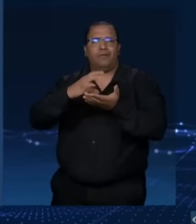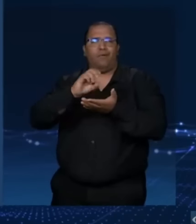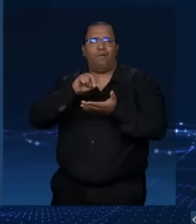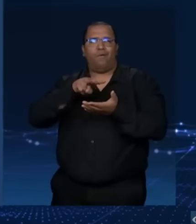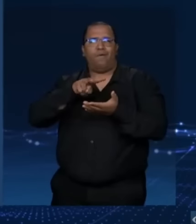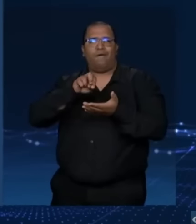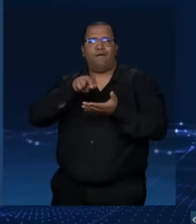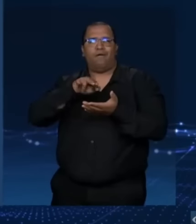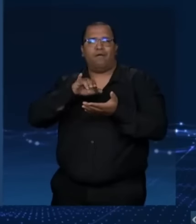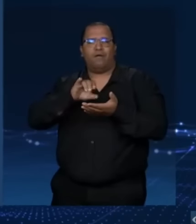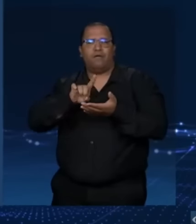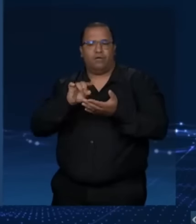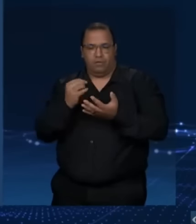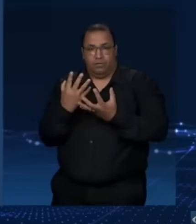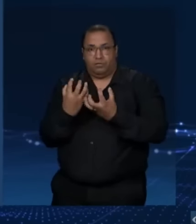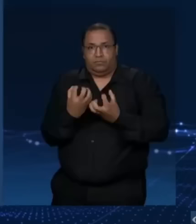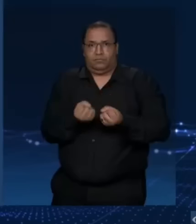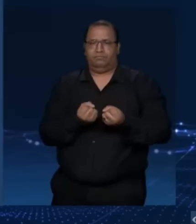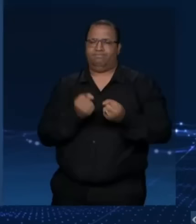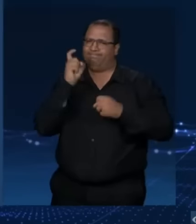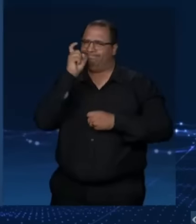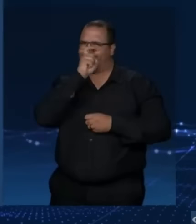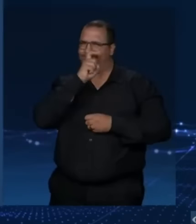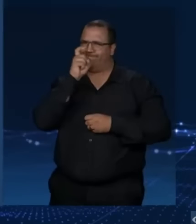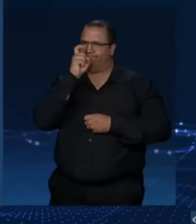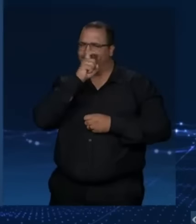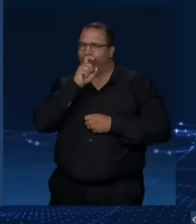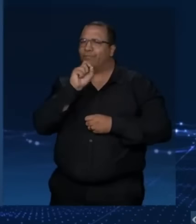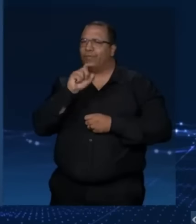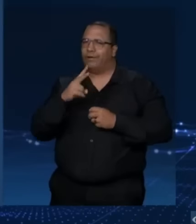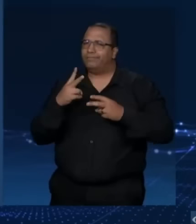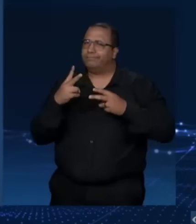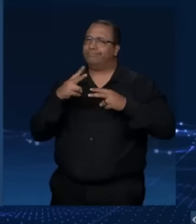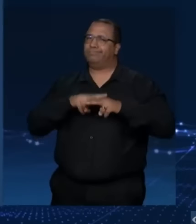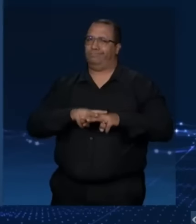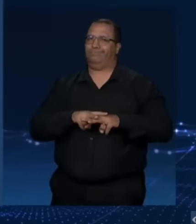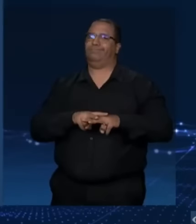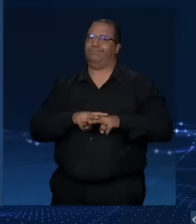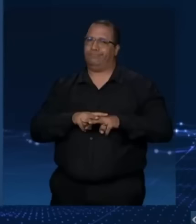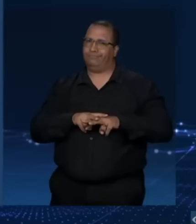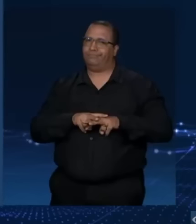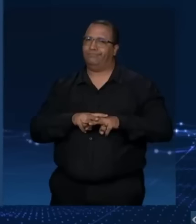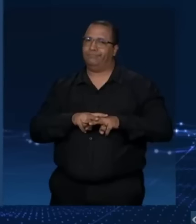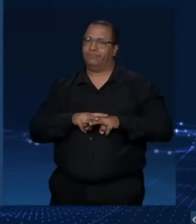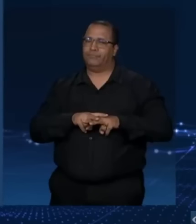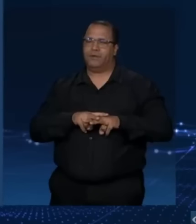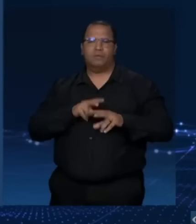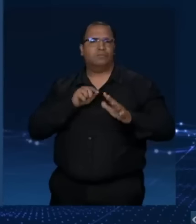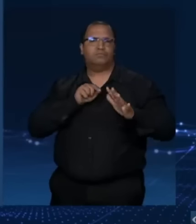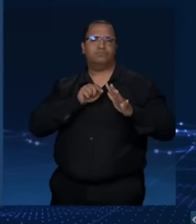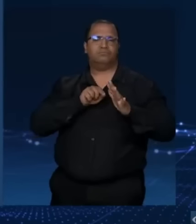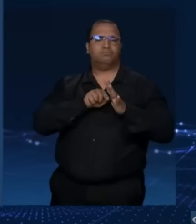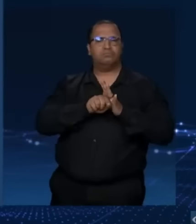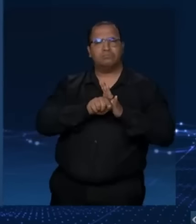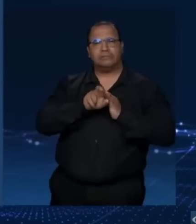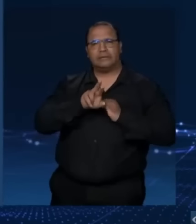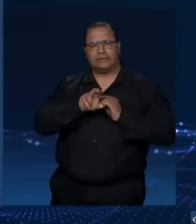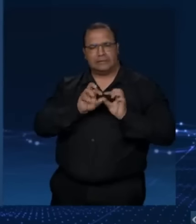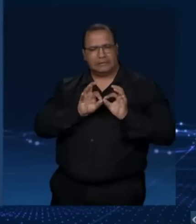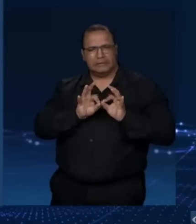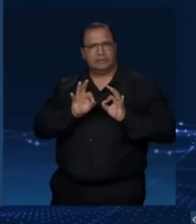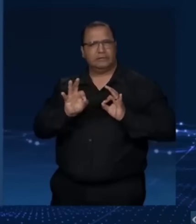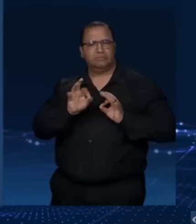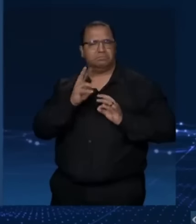Se aprovarem essas mentiras, ele vai para a cadeia. Agora a pergunta ao Boulos, ela é simples, tranquila e